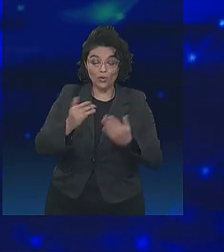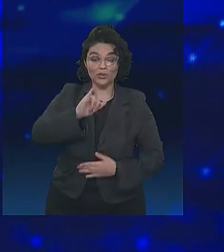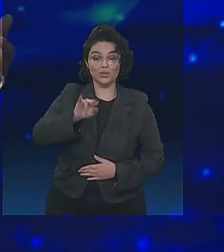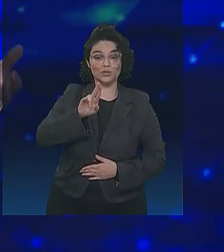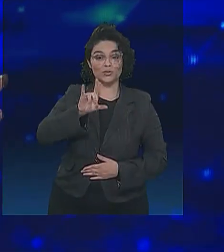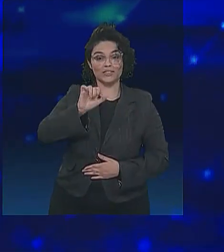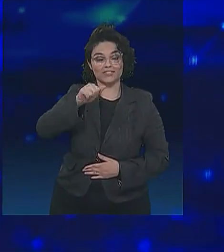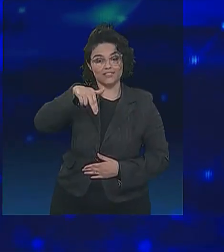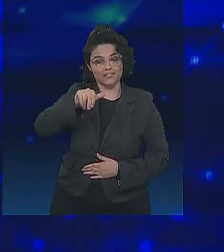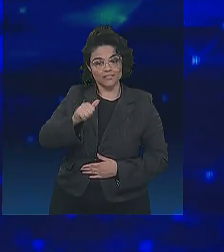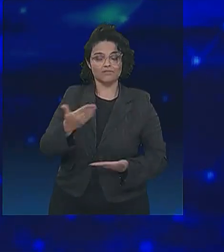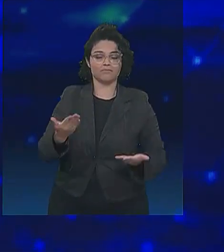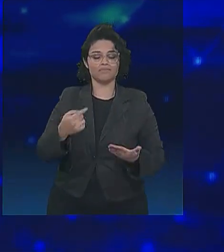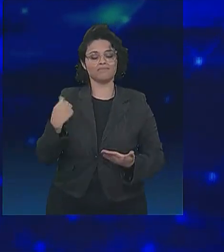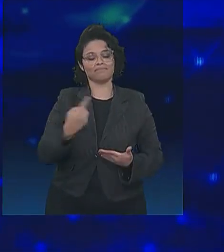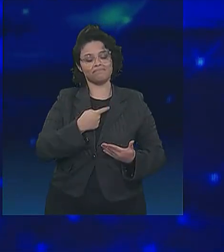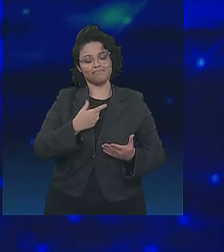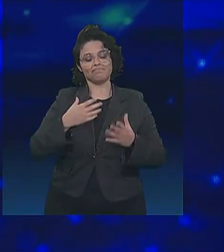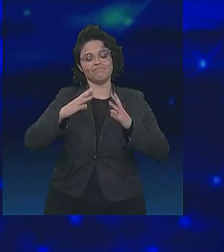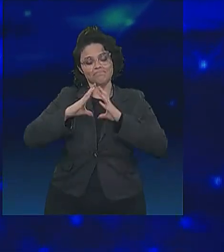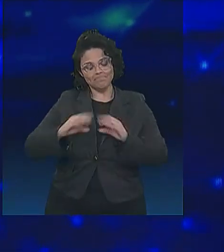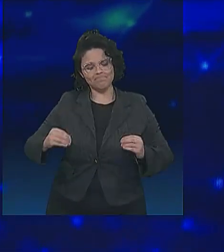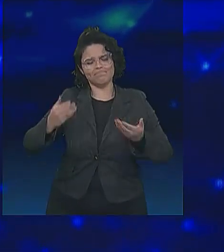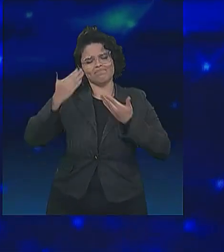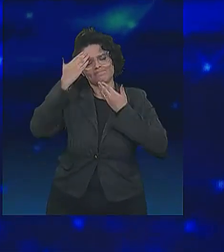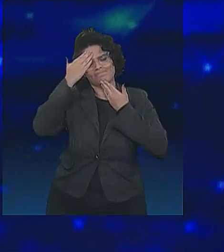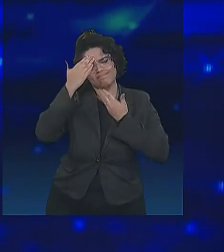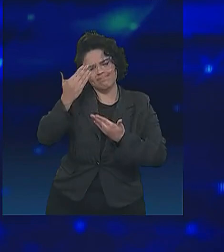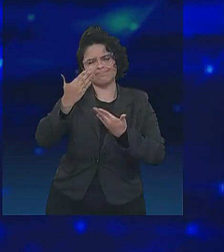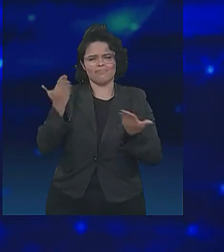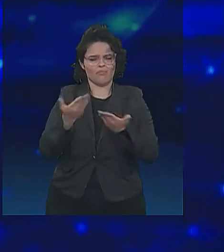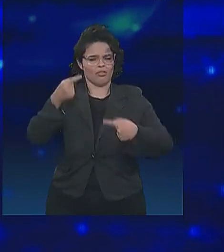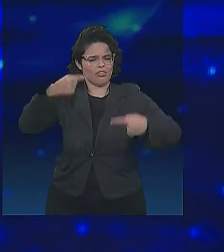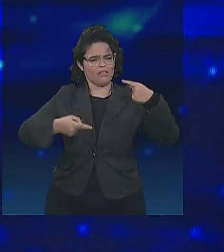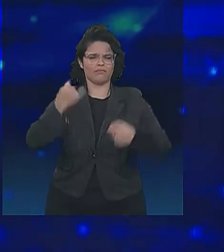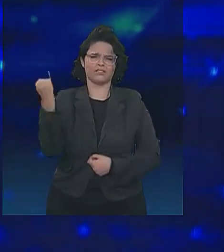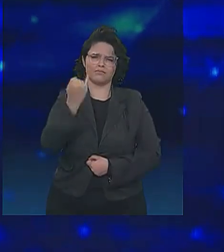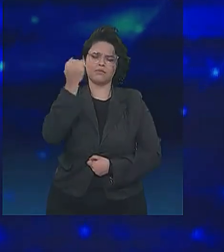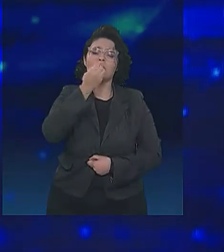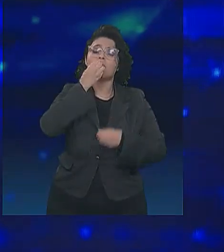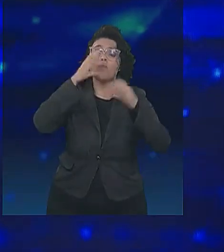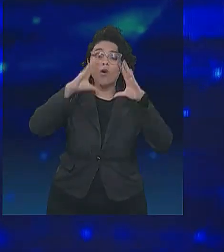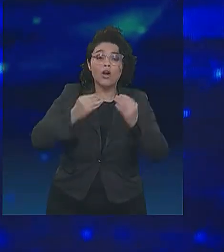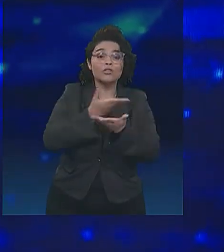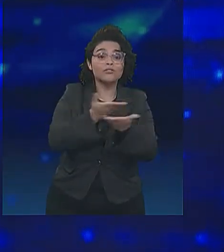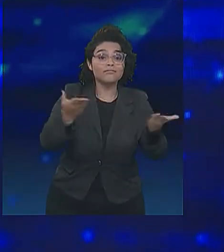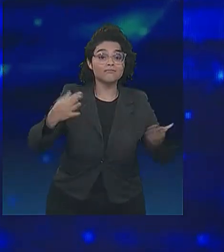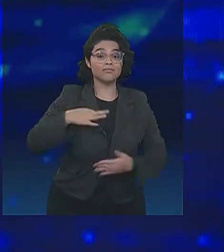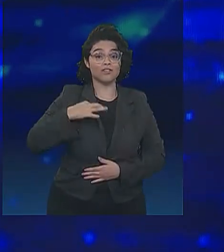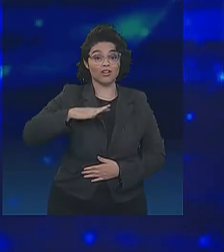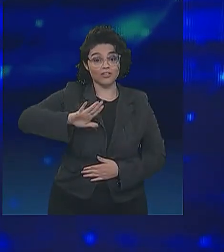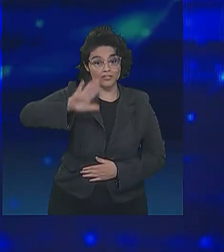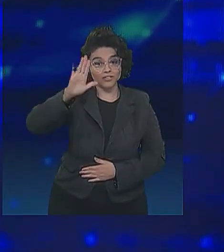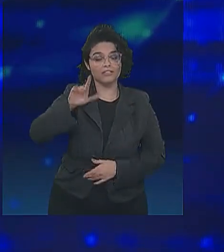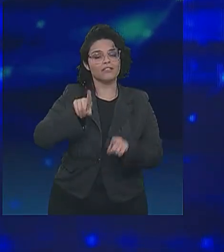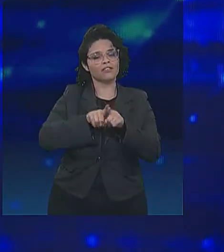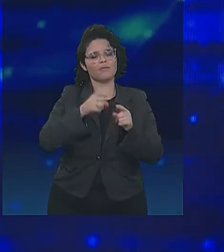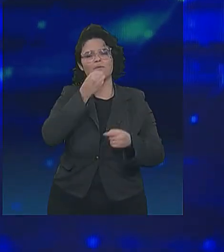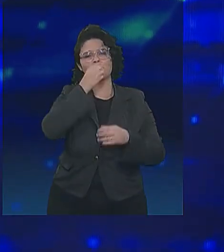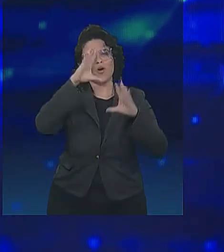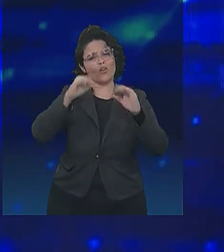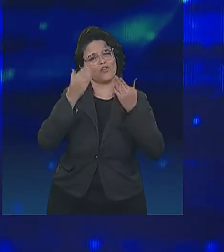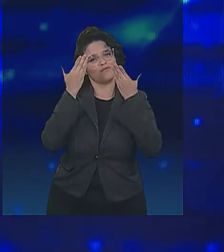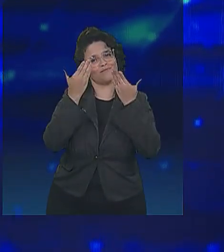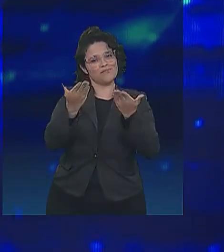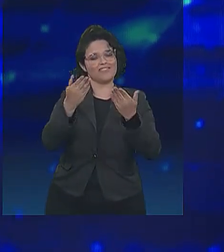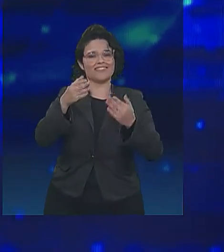da TV Bandeirantes, quero agradecer esse debate muito importante. Boa noite aos candidatos e candidatas. E boa noite a você que nos